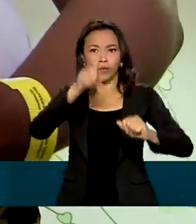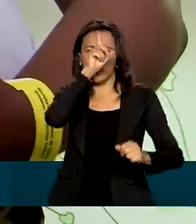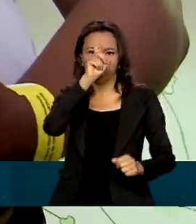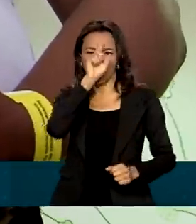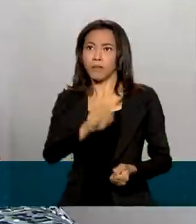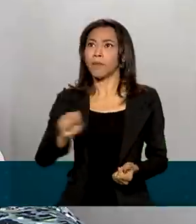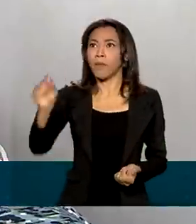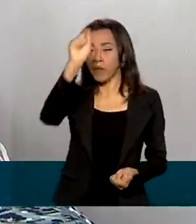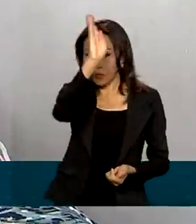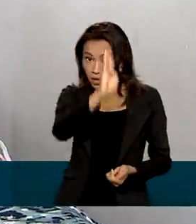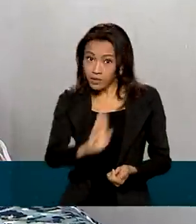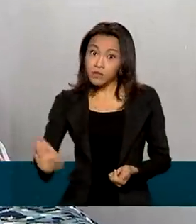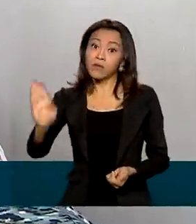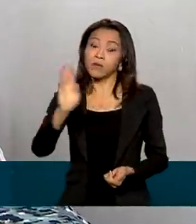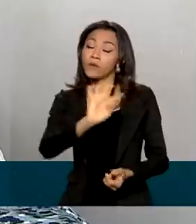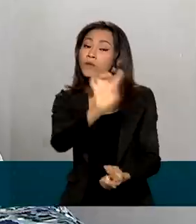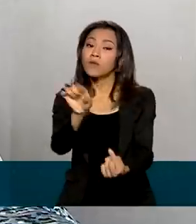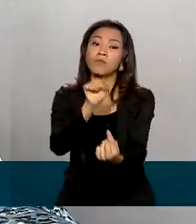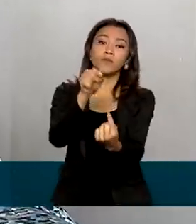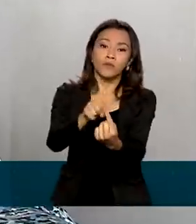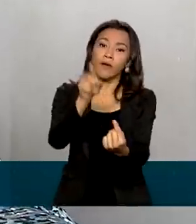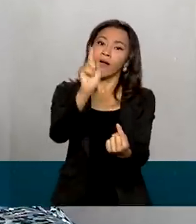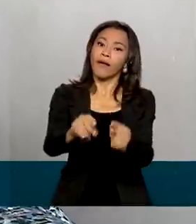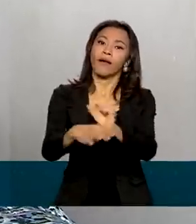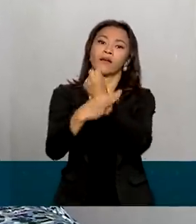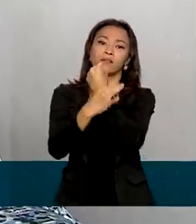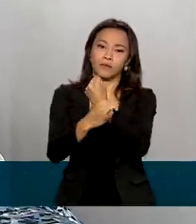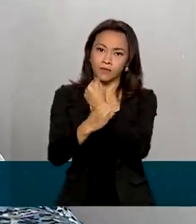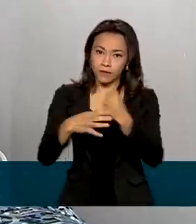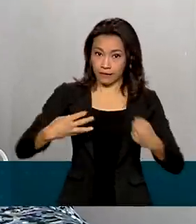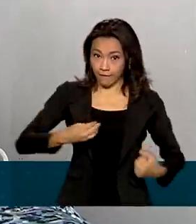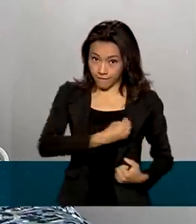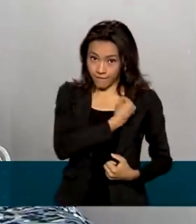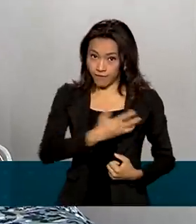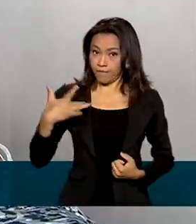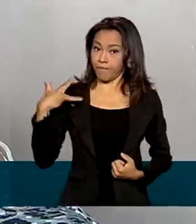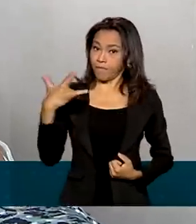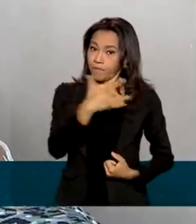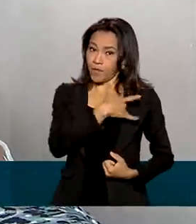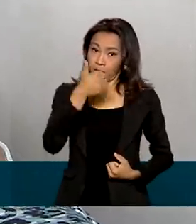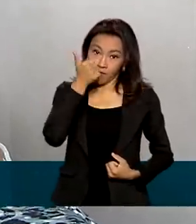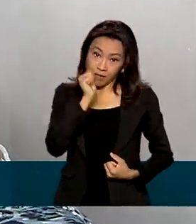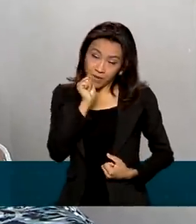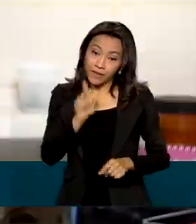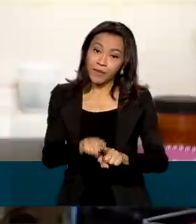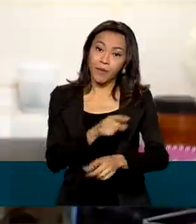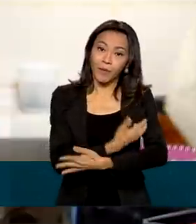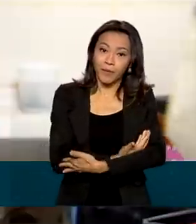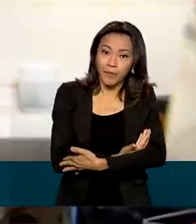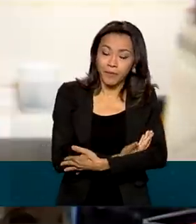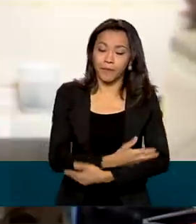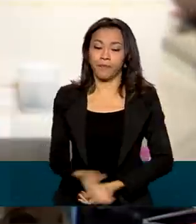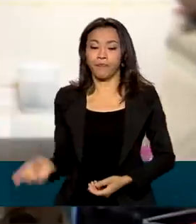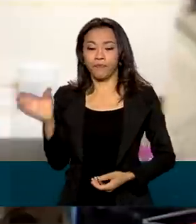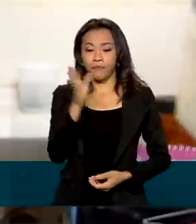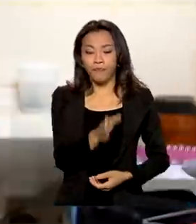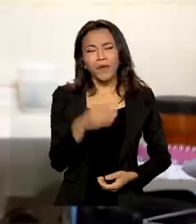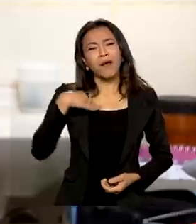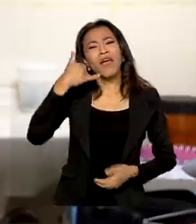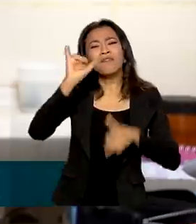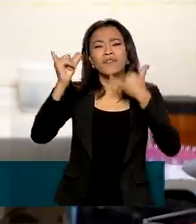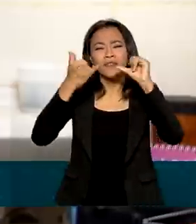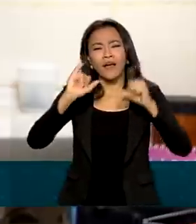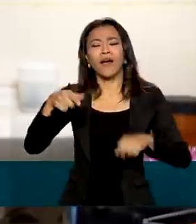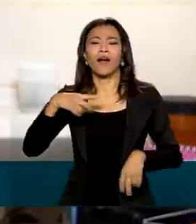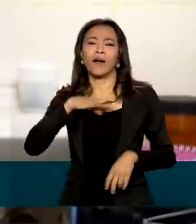pelo país, onde a intenção é garantir vida saudável para a mãe e para a criança. Para que evite a mortalidade